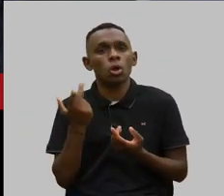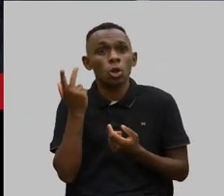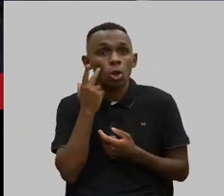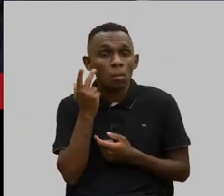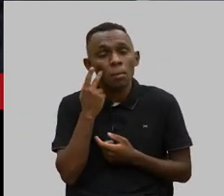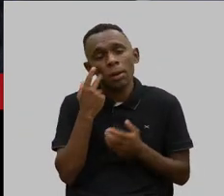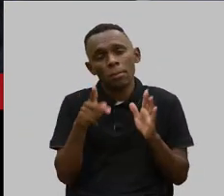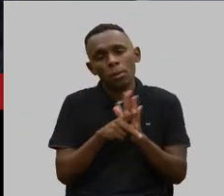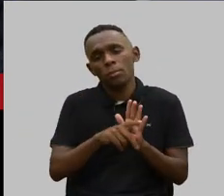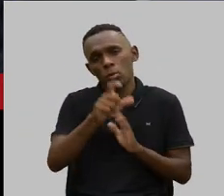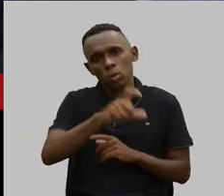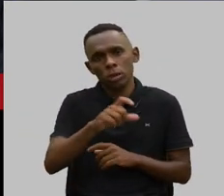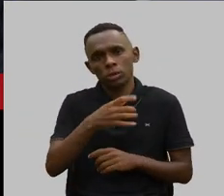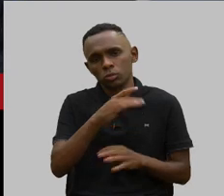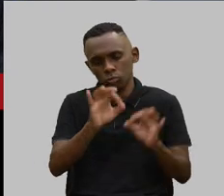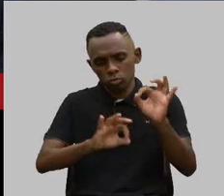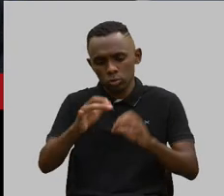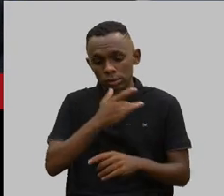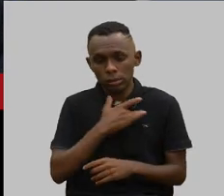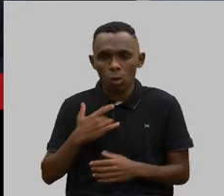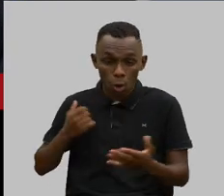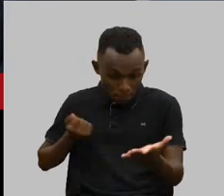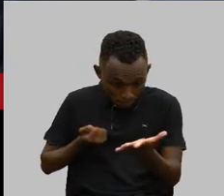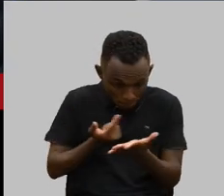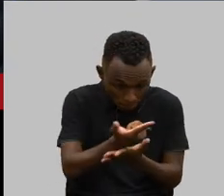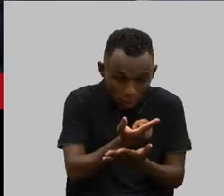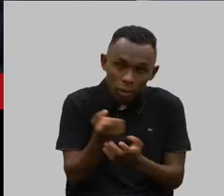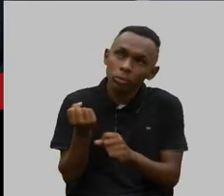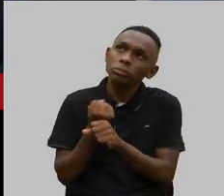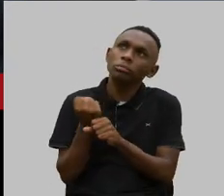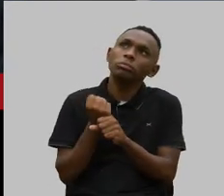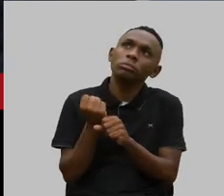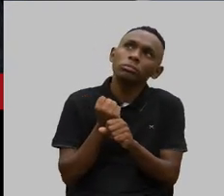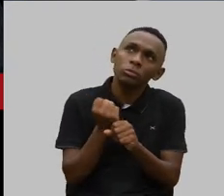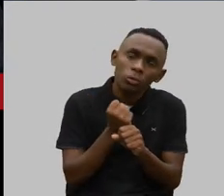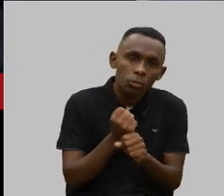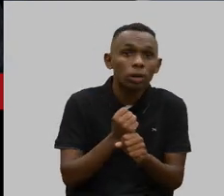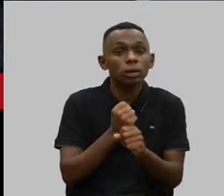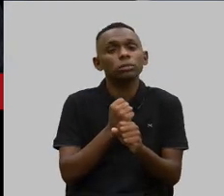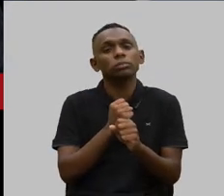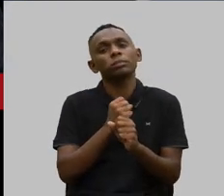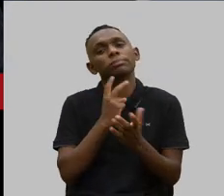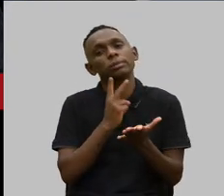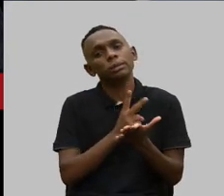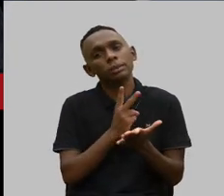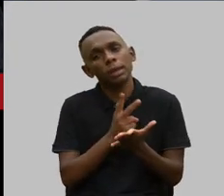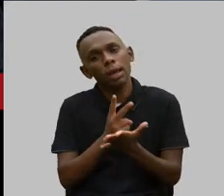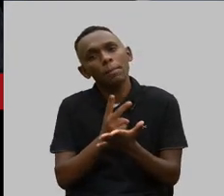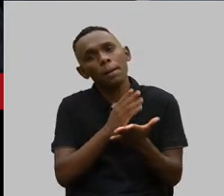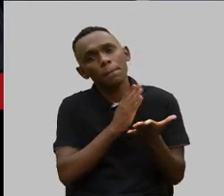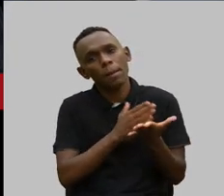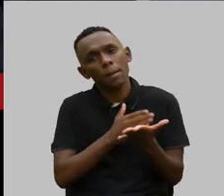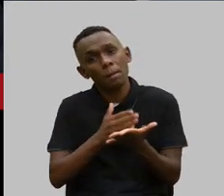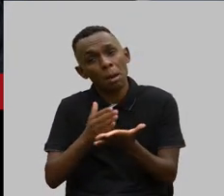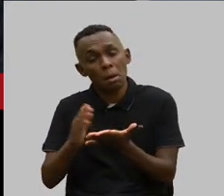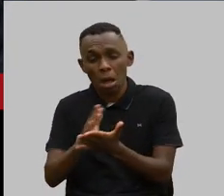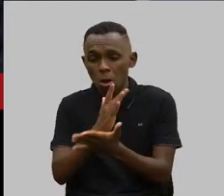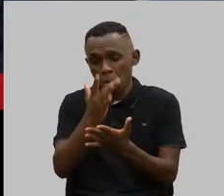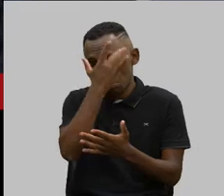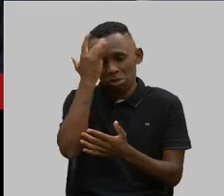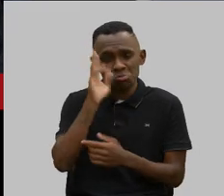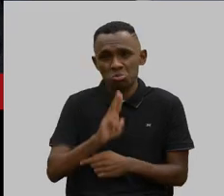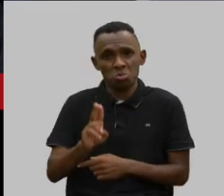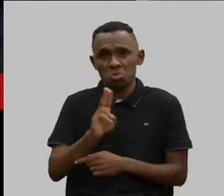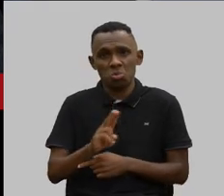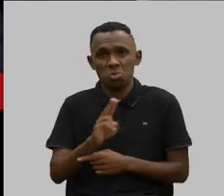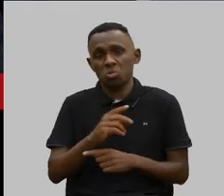plano de saúde. A gente paga o plano o ano inteiro, a gente paga um valor fixo, muitas das pessoas sequer utilizam esse valor com